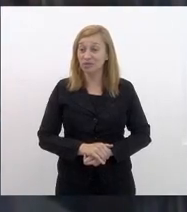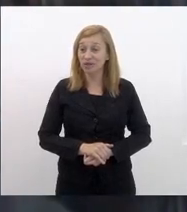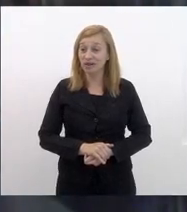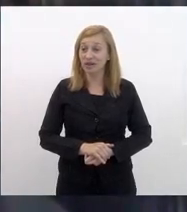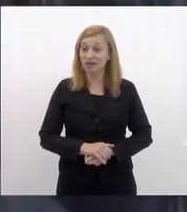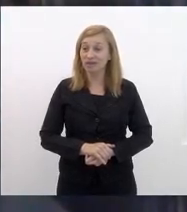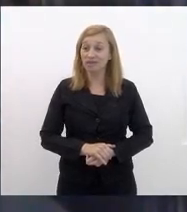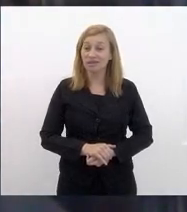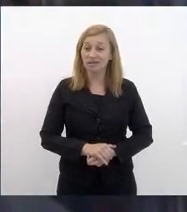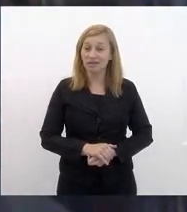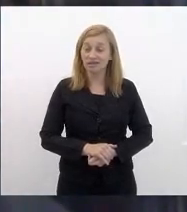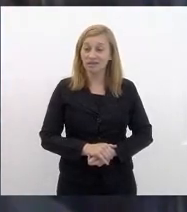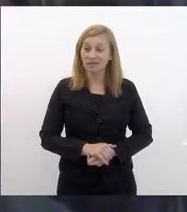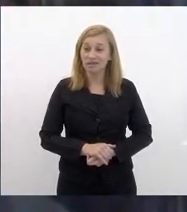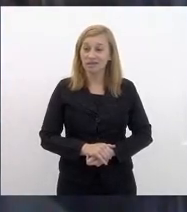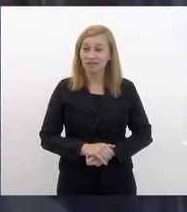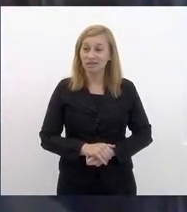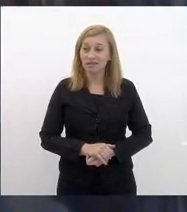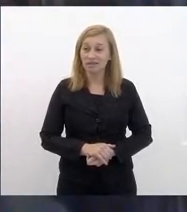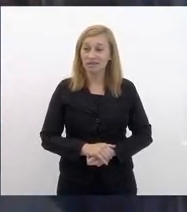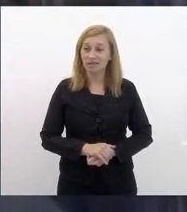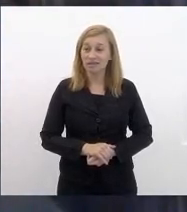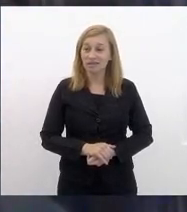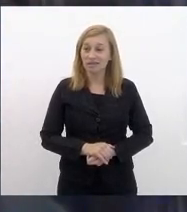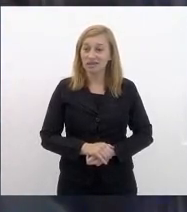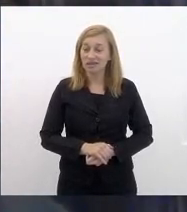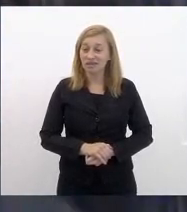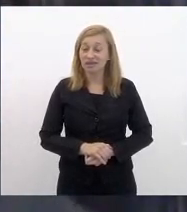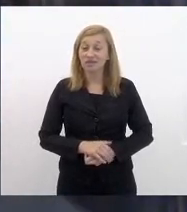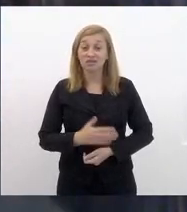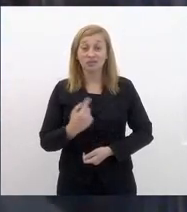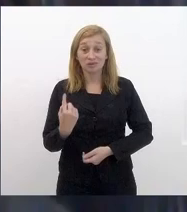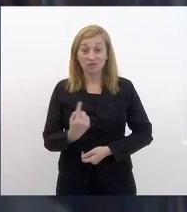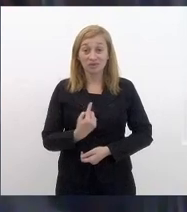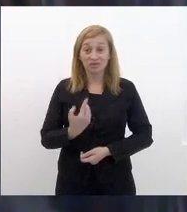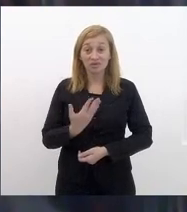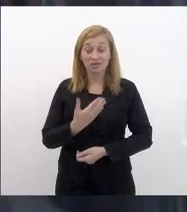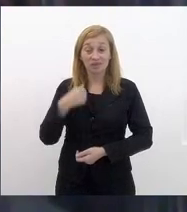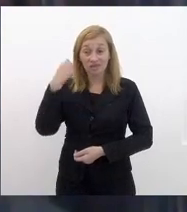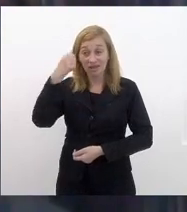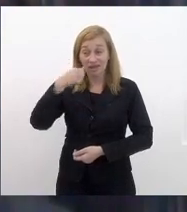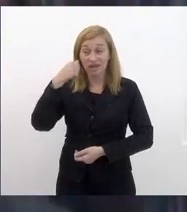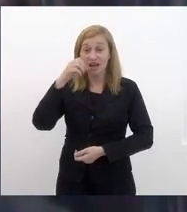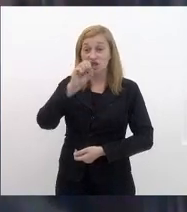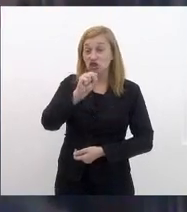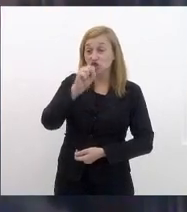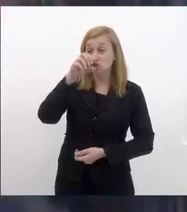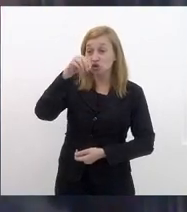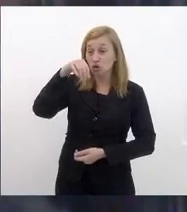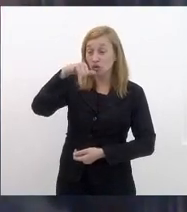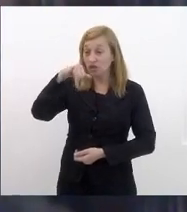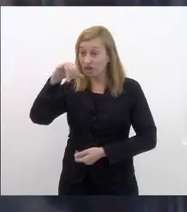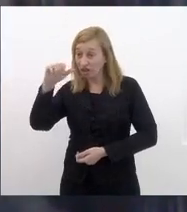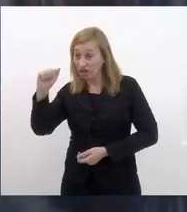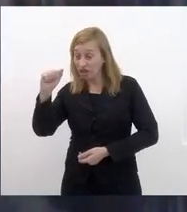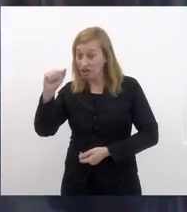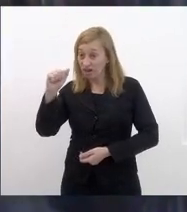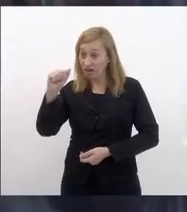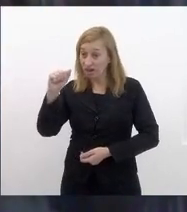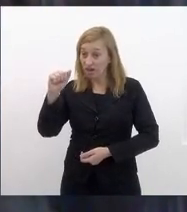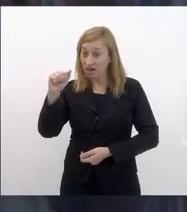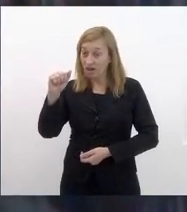a nossa queridíssima atriz Sônia é ela